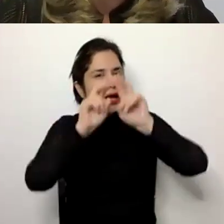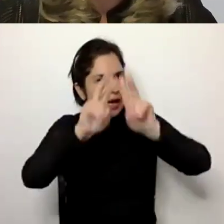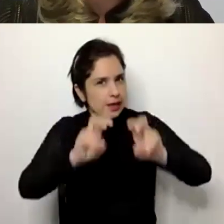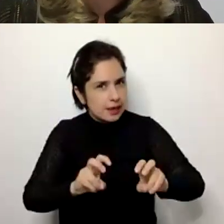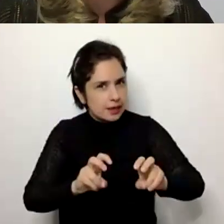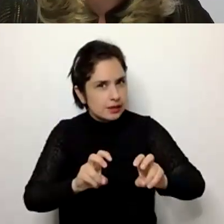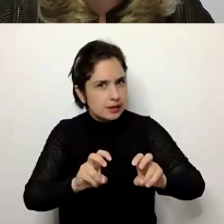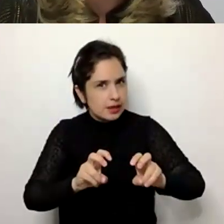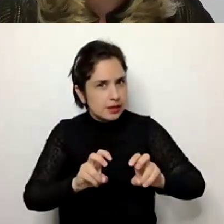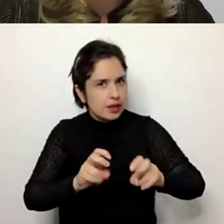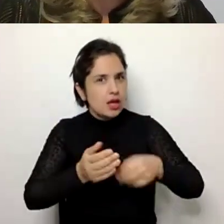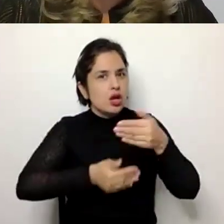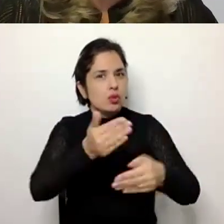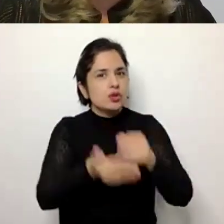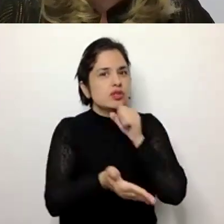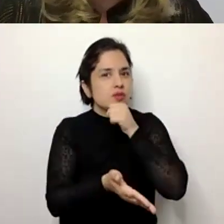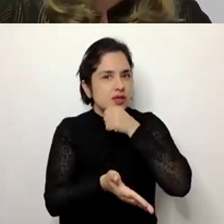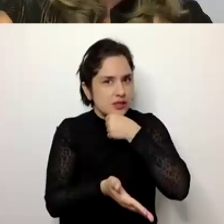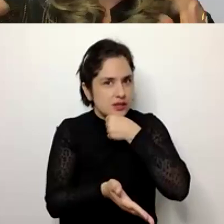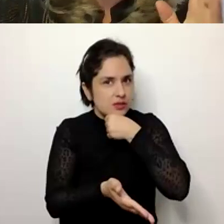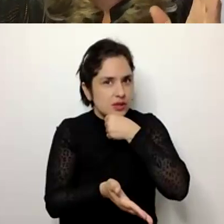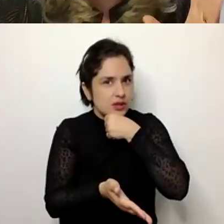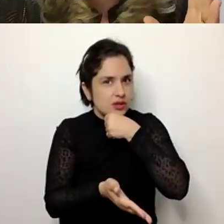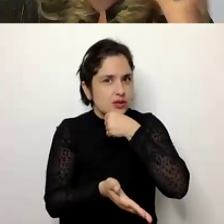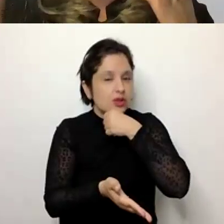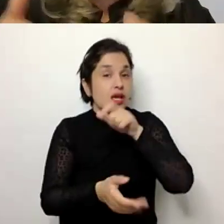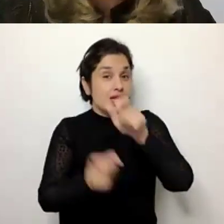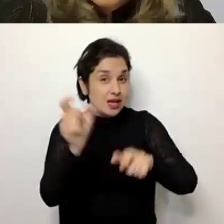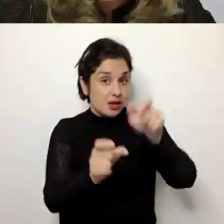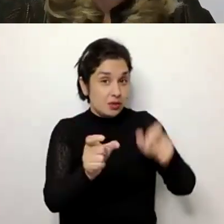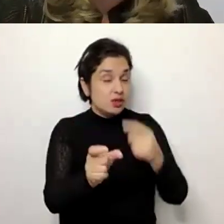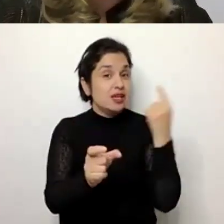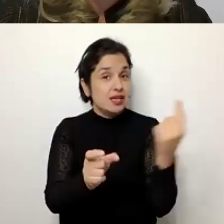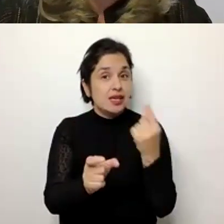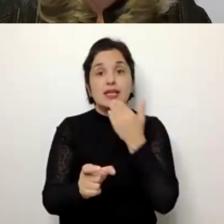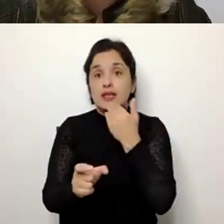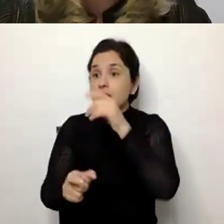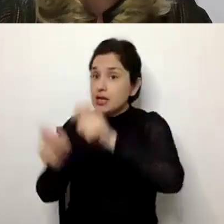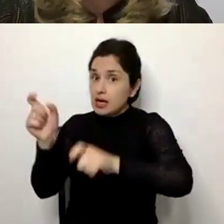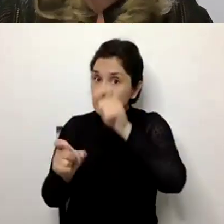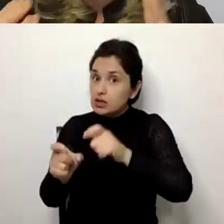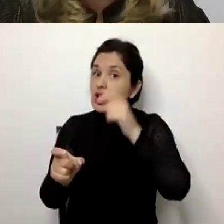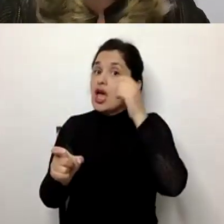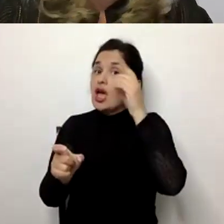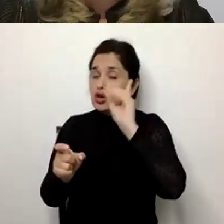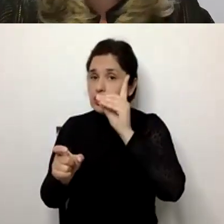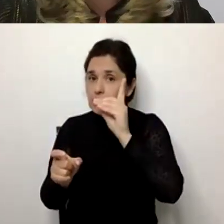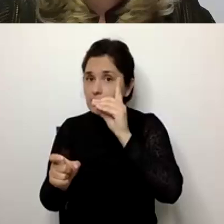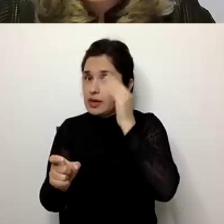estudar o processo de envelhecimento da população geral e também das pessoas com deficiência,